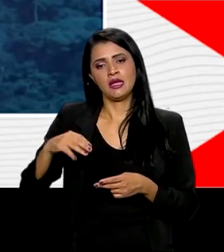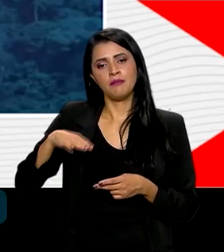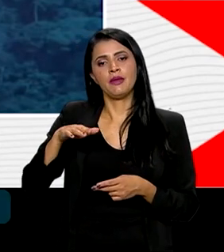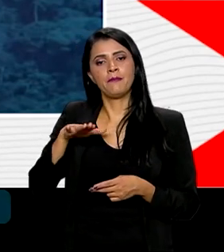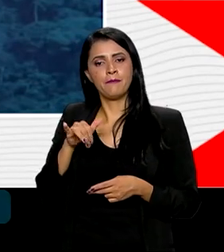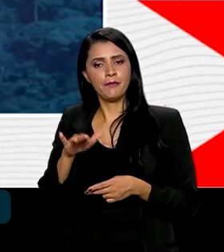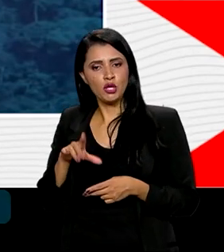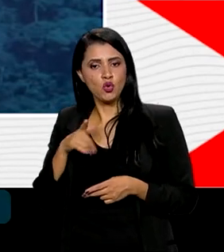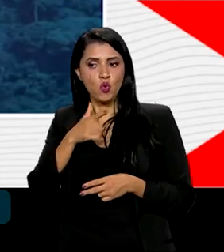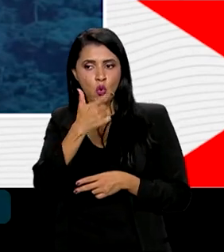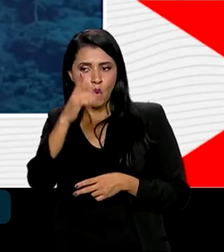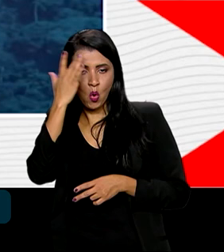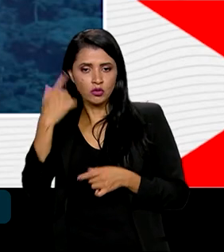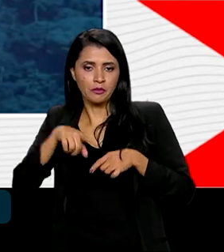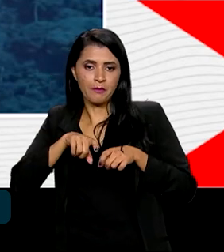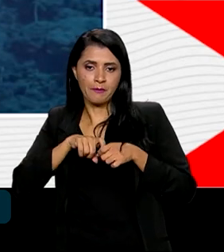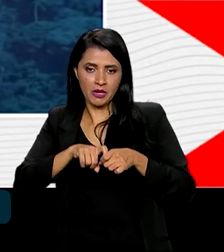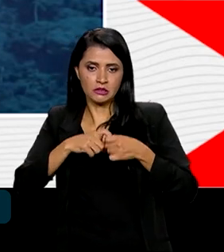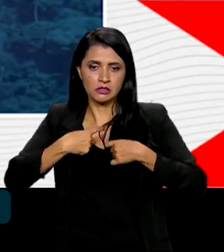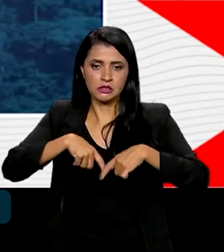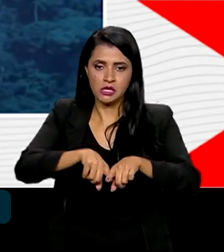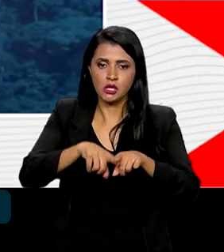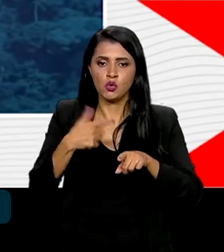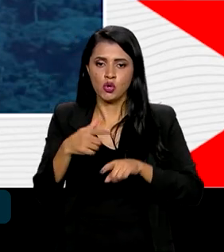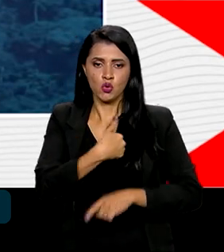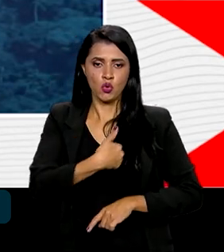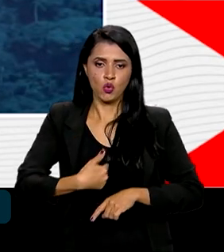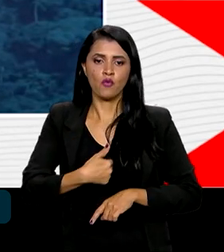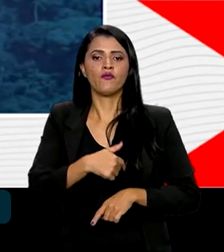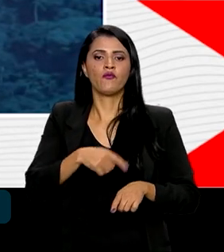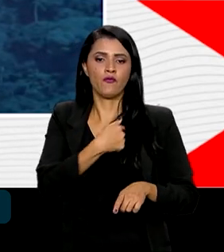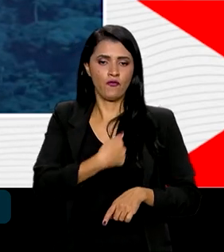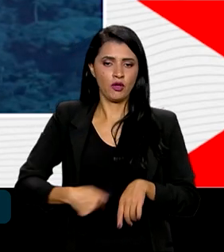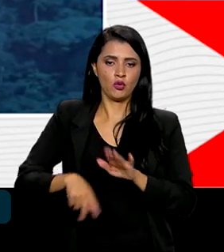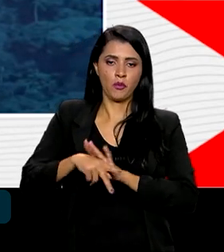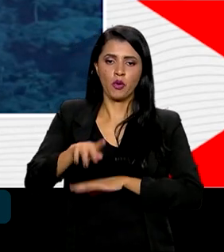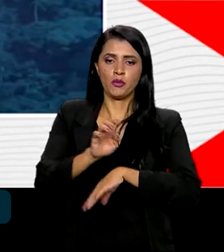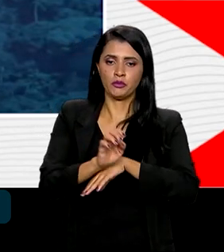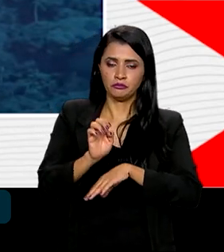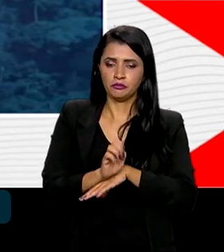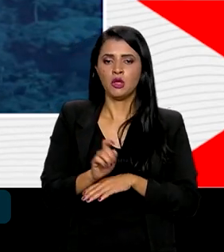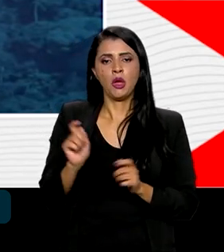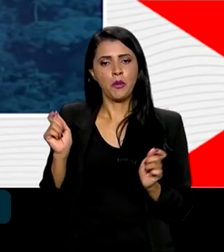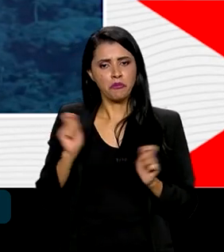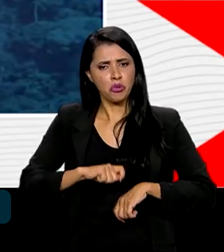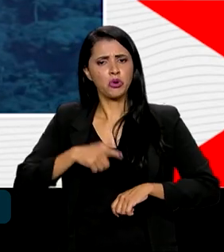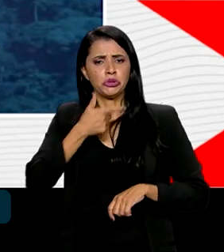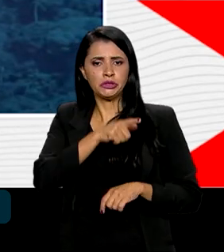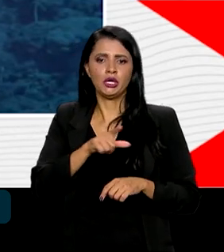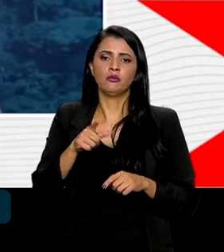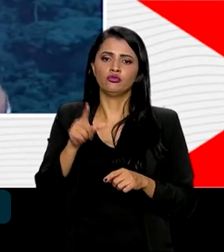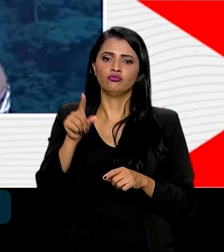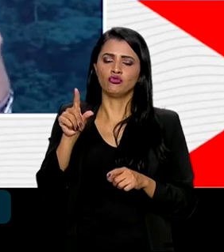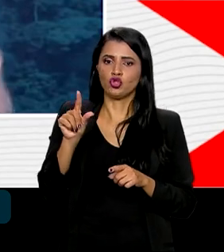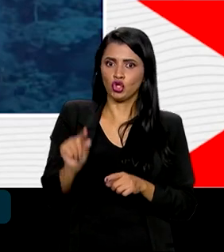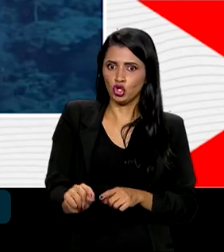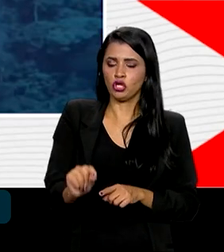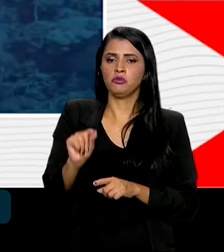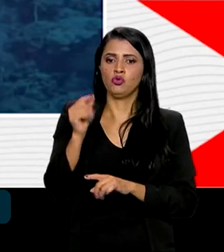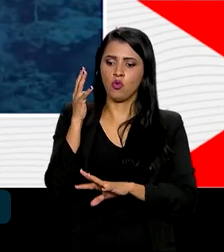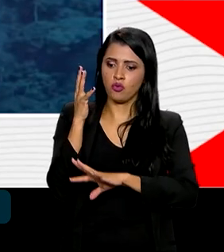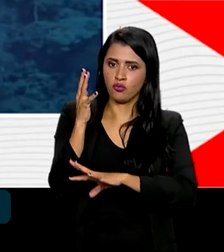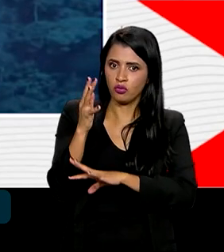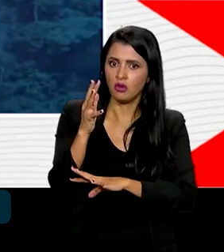outros parceiros e os governos estaduais, possamos arrefecer a curva de desmatamento, que estava